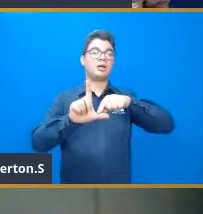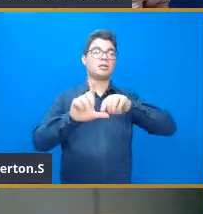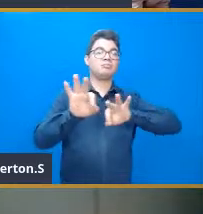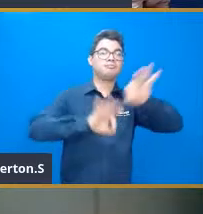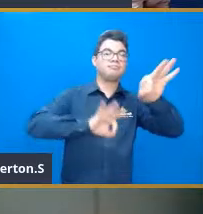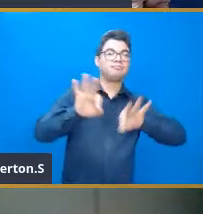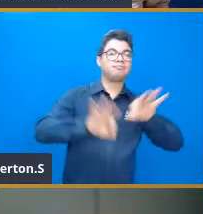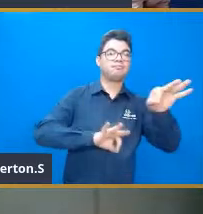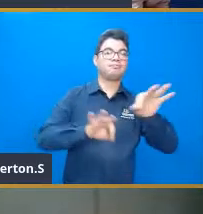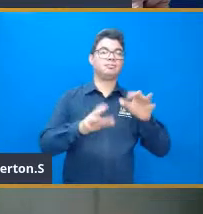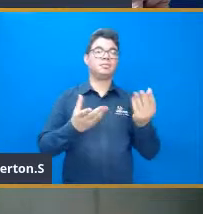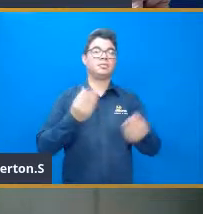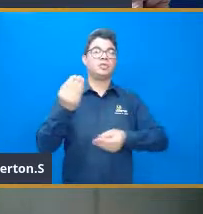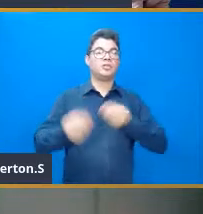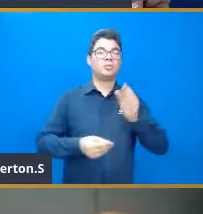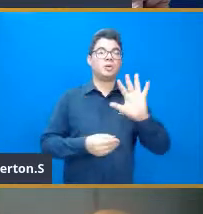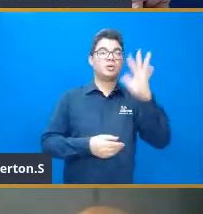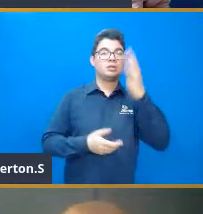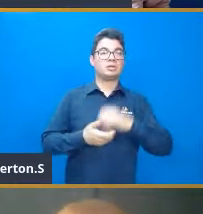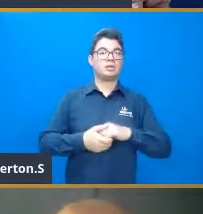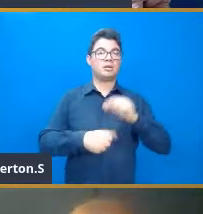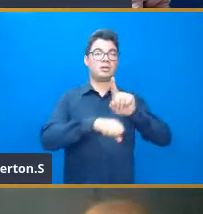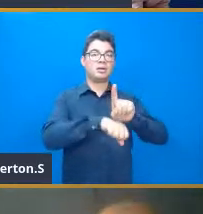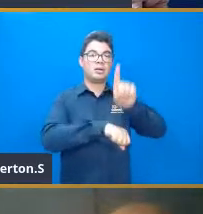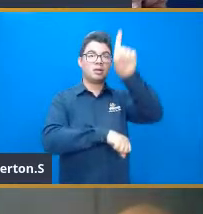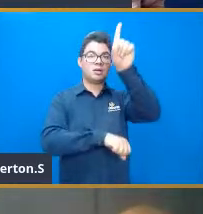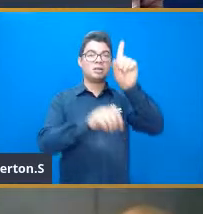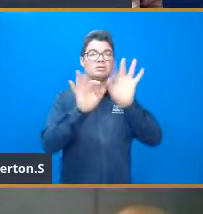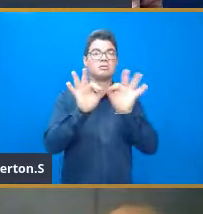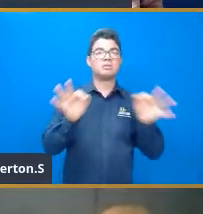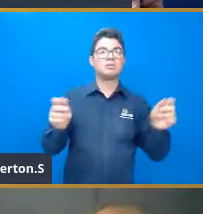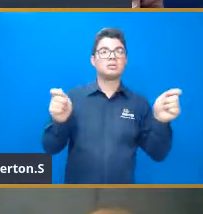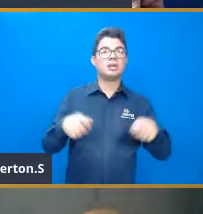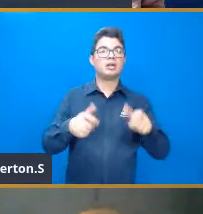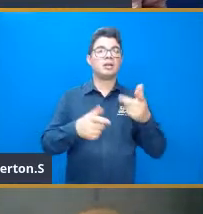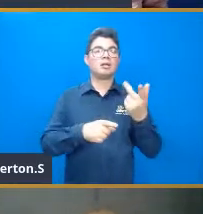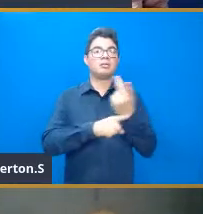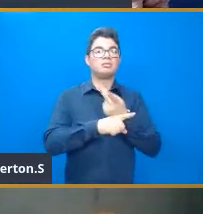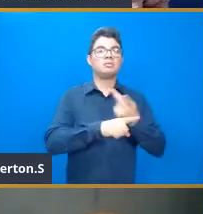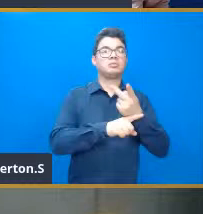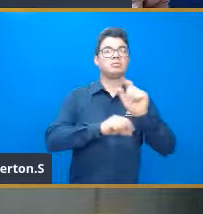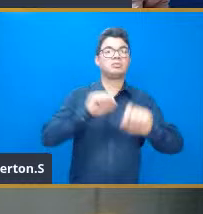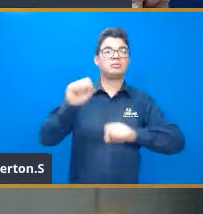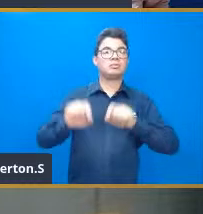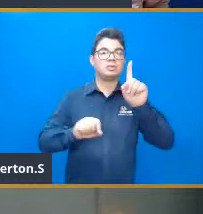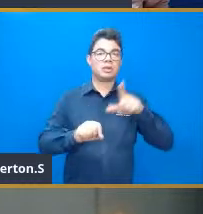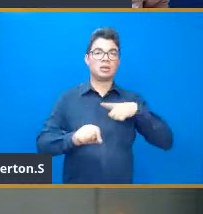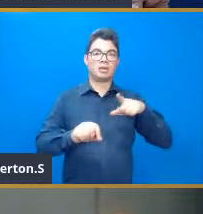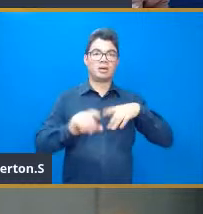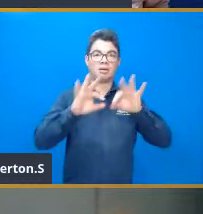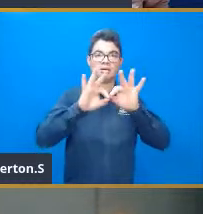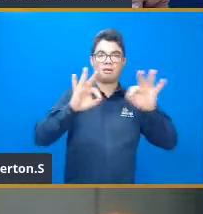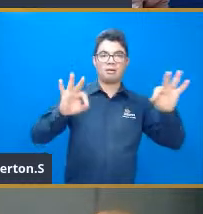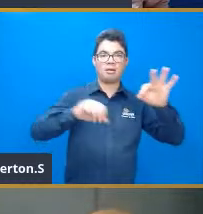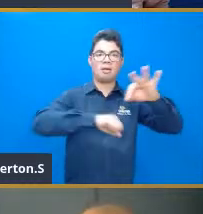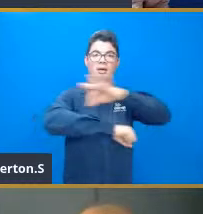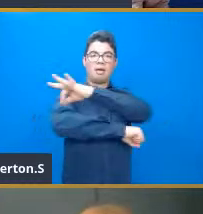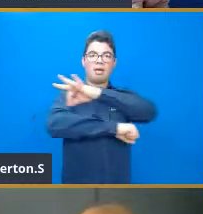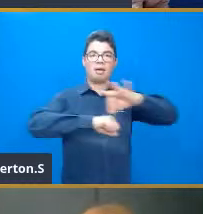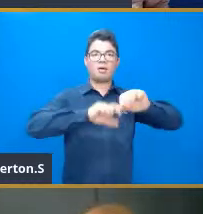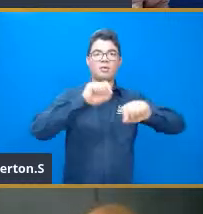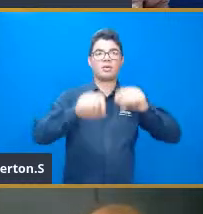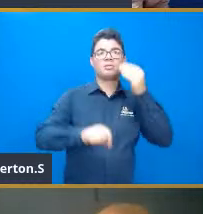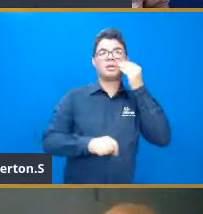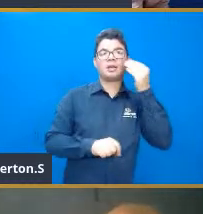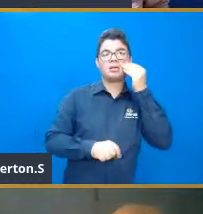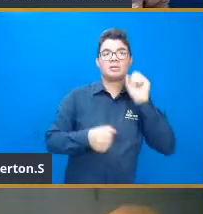hoje em dia é difícil isso acontecer, porque as aeronaves, por mais que sejam simples, a navegação é feita por instrumentos, mas tem sim a régua, quem vai fazer um teste para